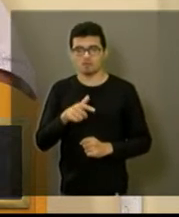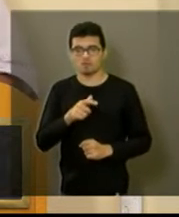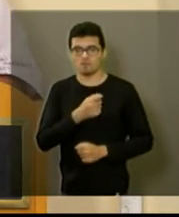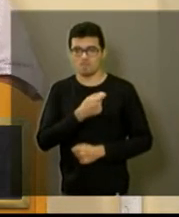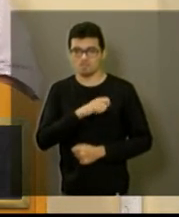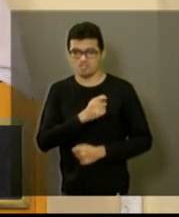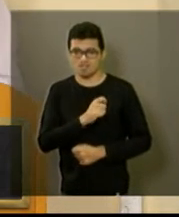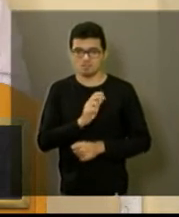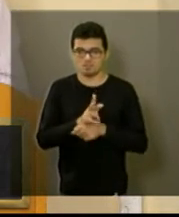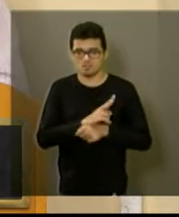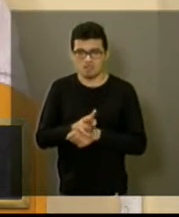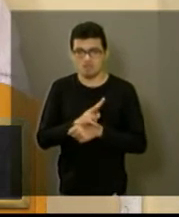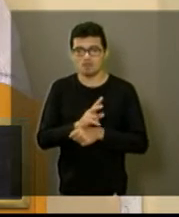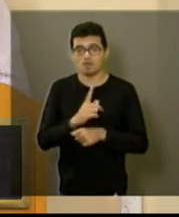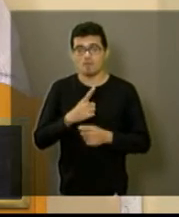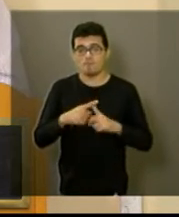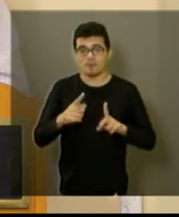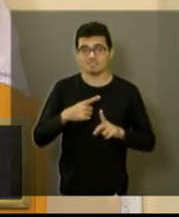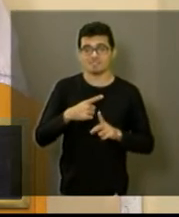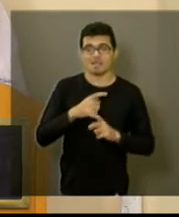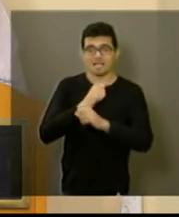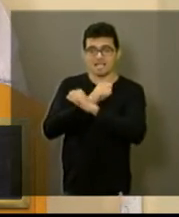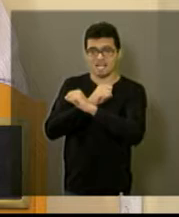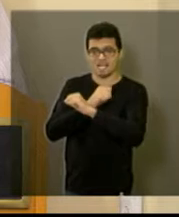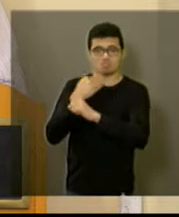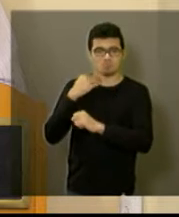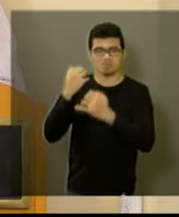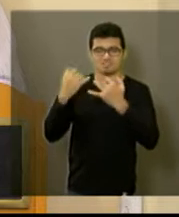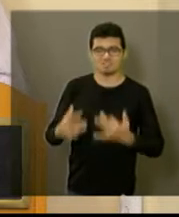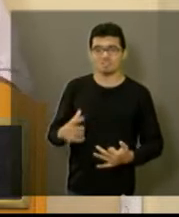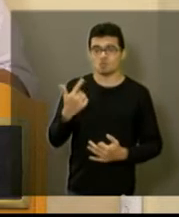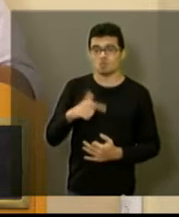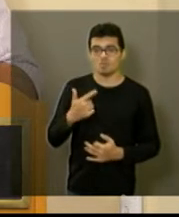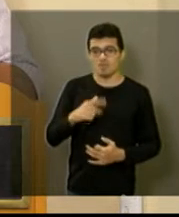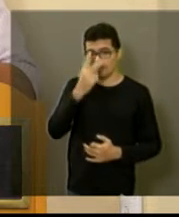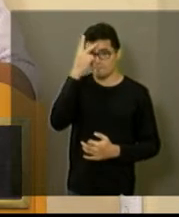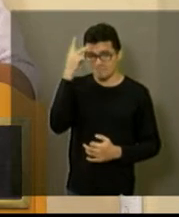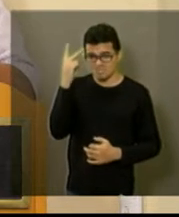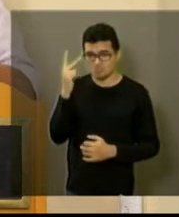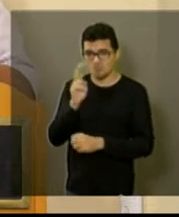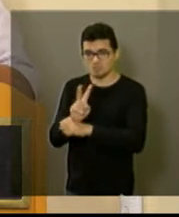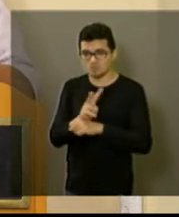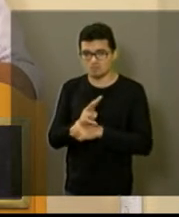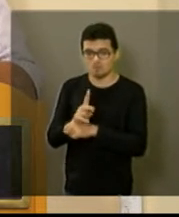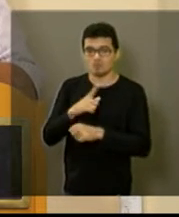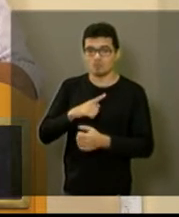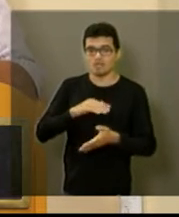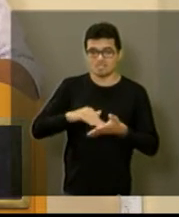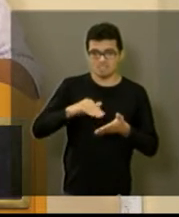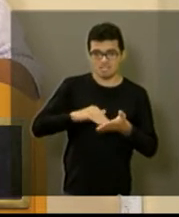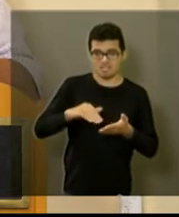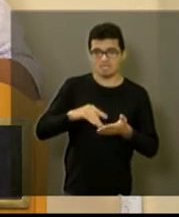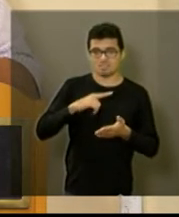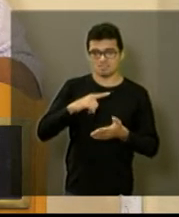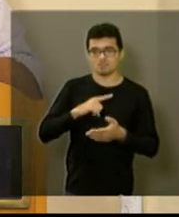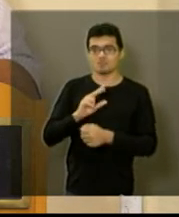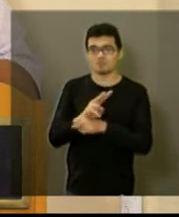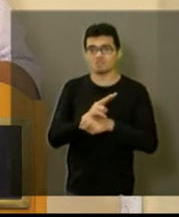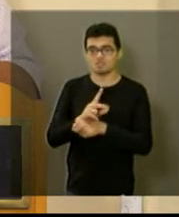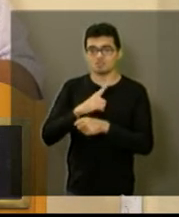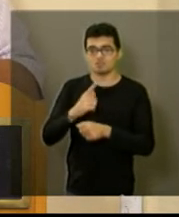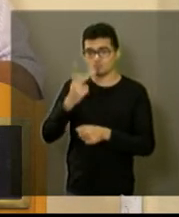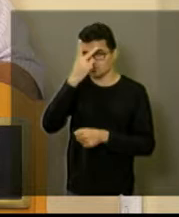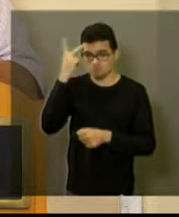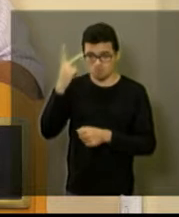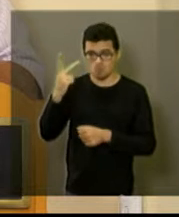porém, eles alegam não ter demanda suficiente. Então, a Secretaria de Habitação tem um setor de fiscalização que nós recebemos a denúncia.